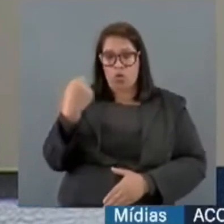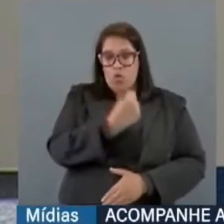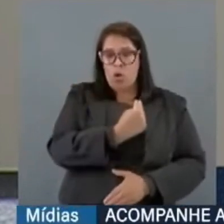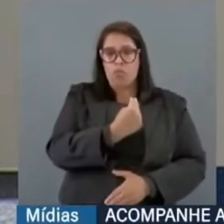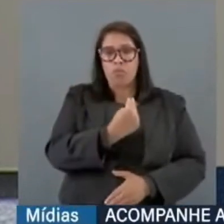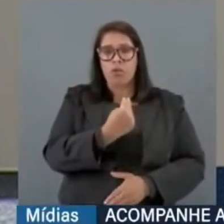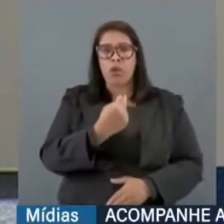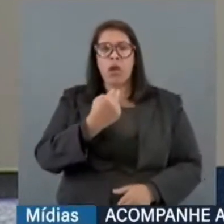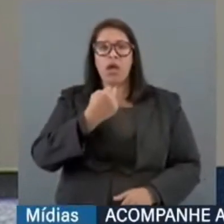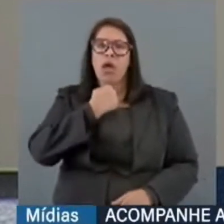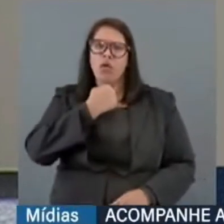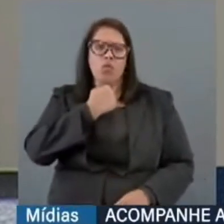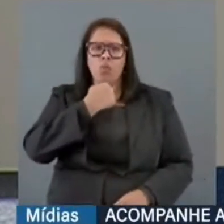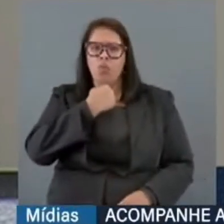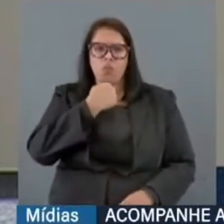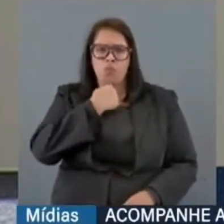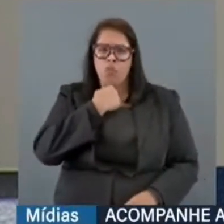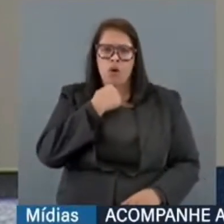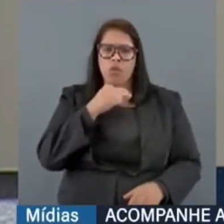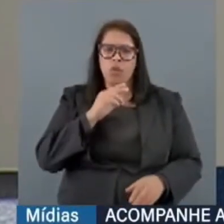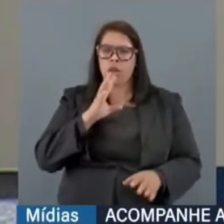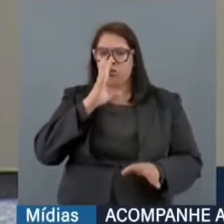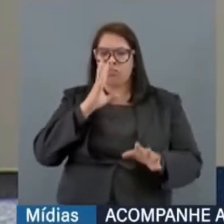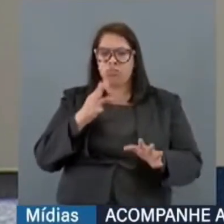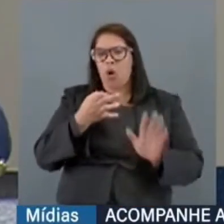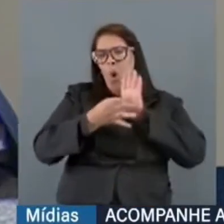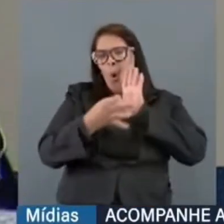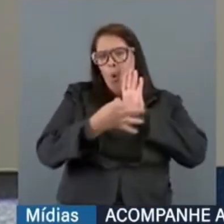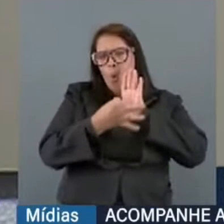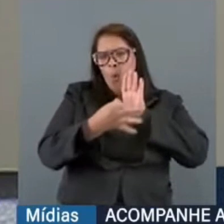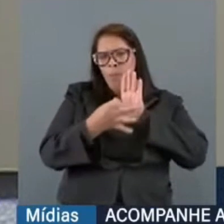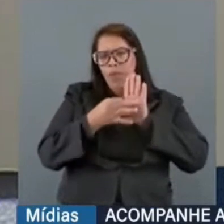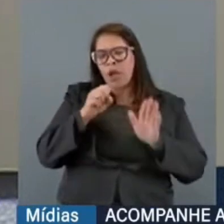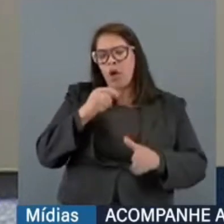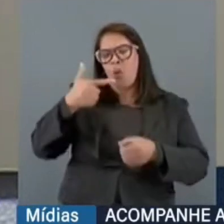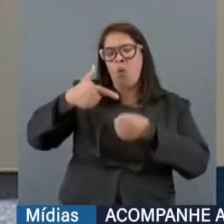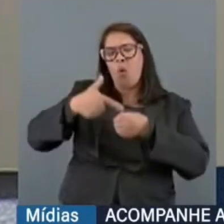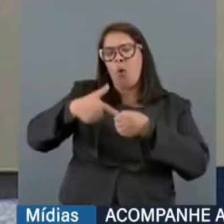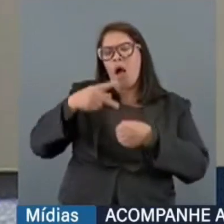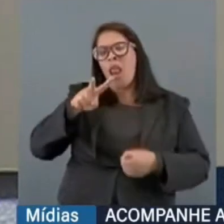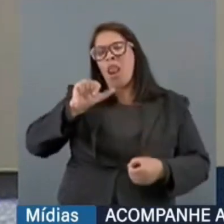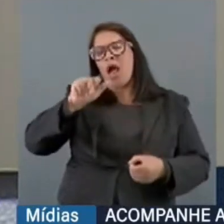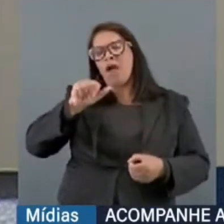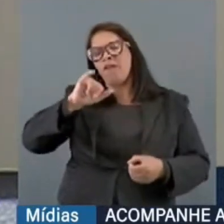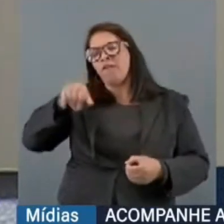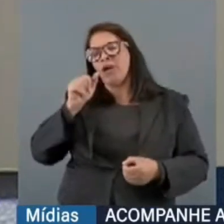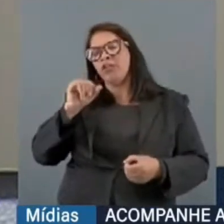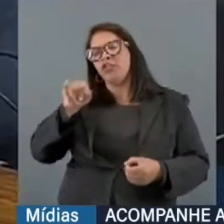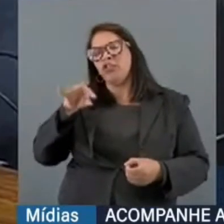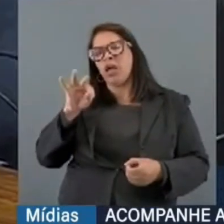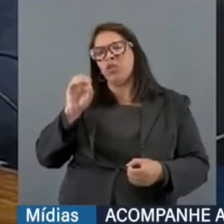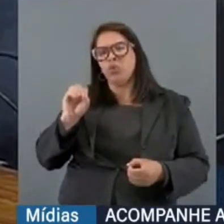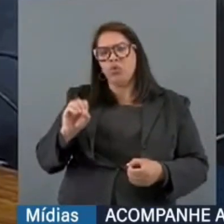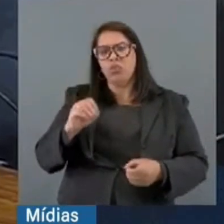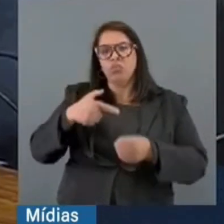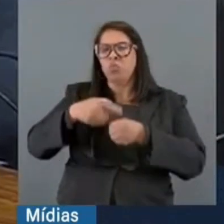poderei vir a julgar este processo ou esta causa se estiver no Supremo Tribunal